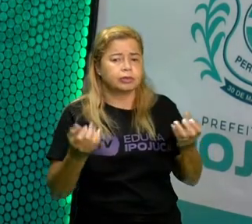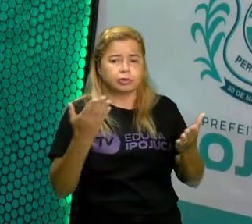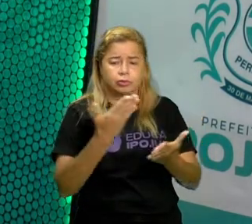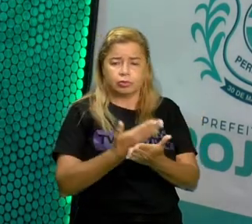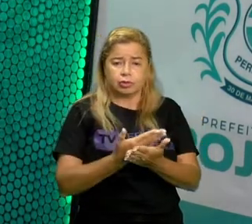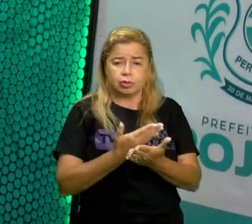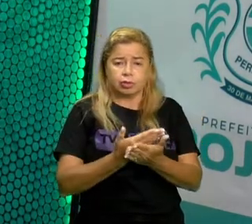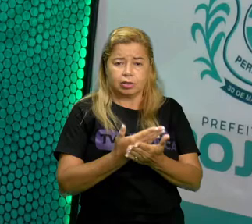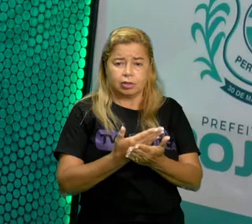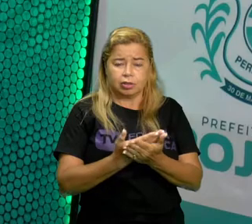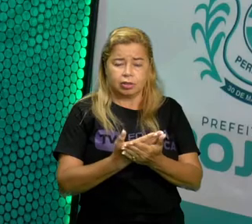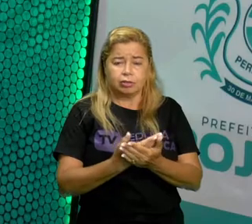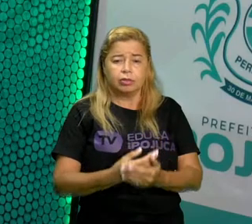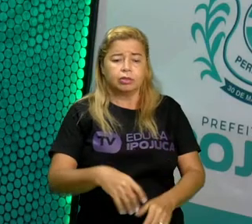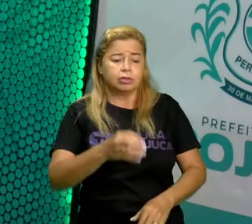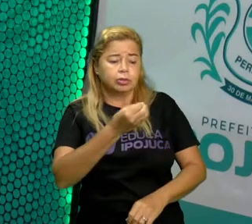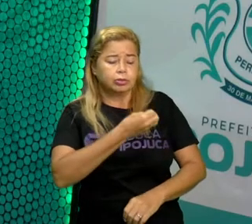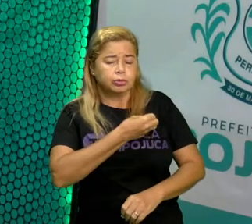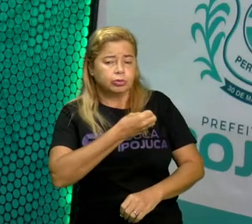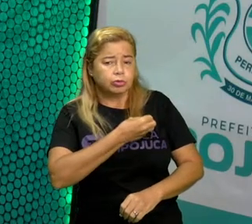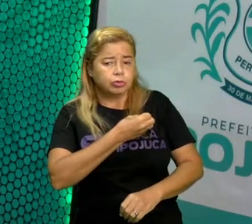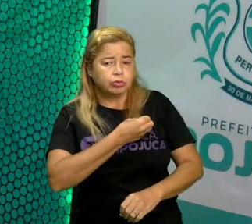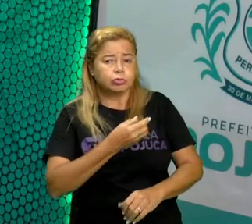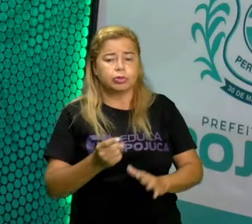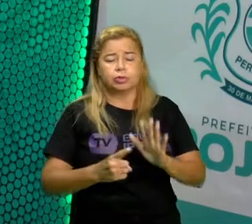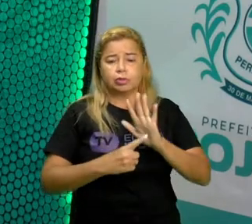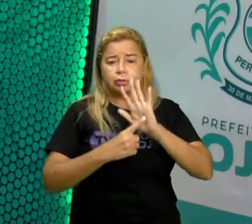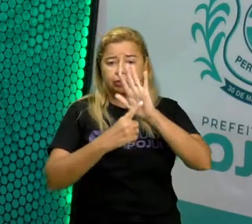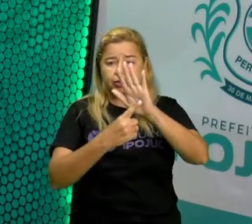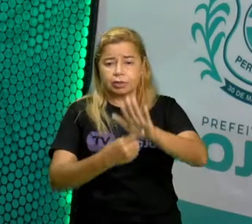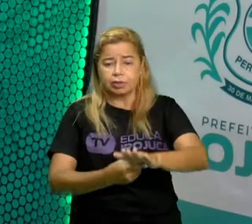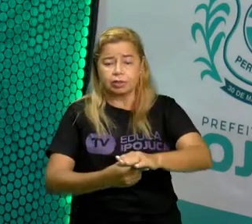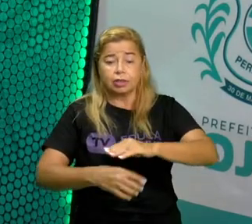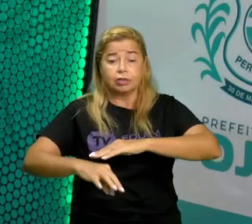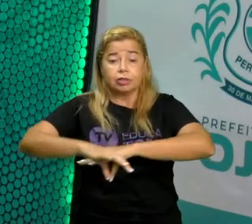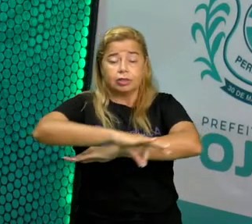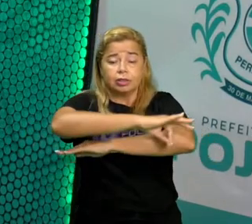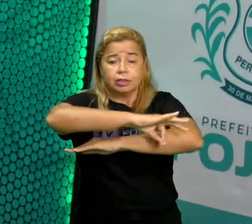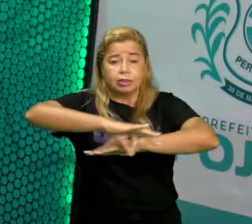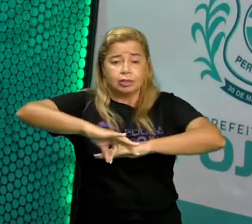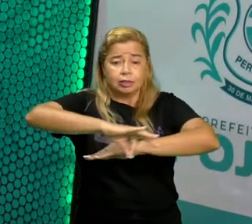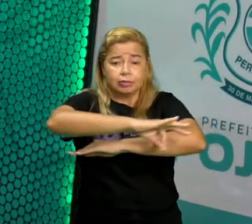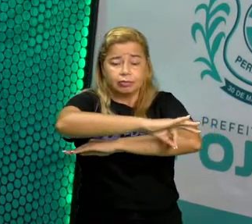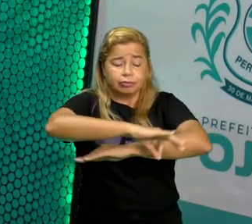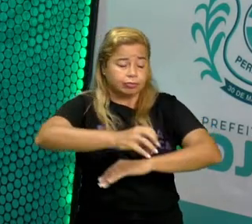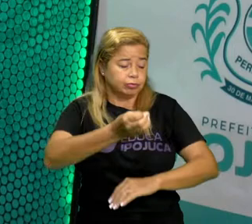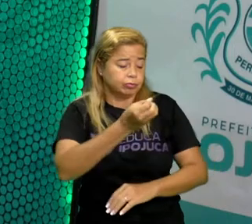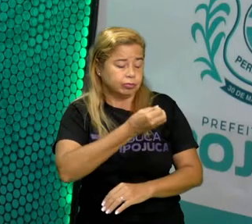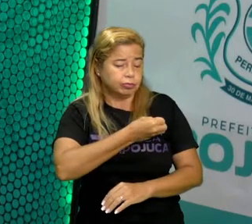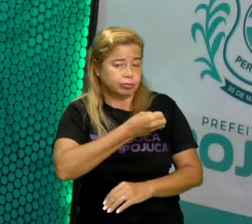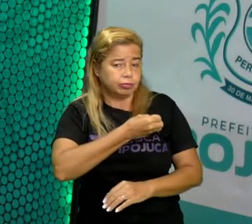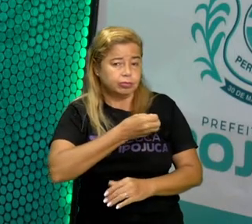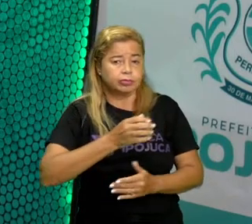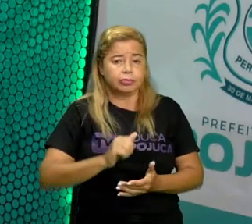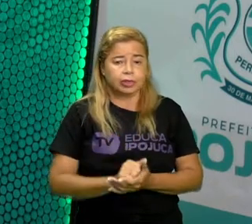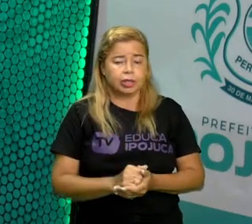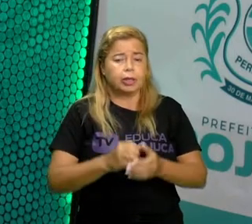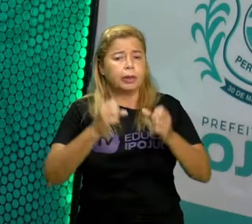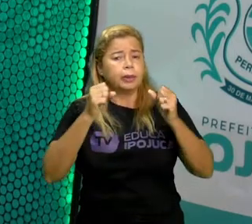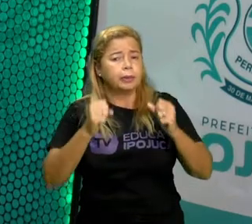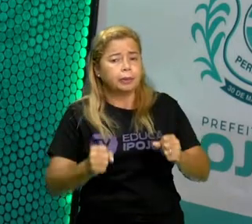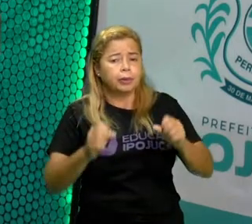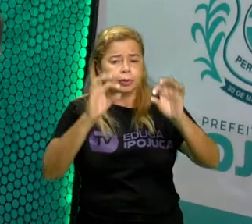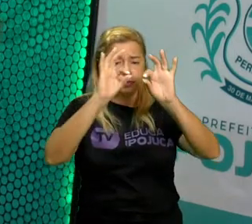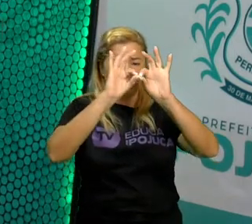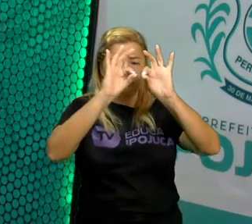que os números são expostos em uma reta numérica. Essa reta numérica pode estar na